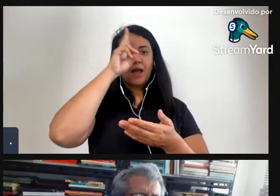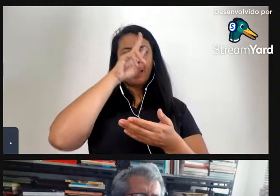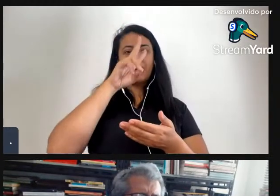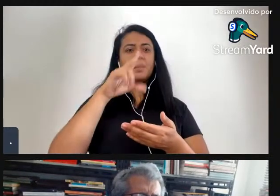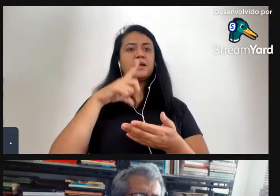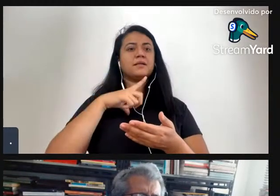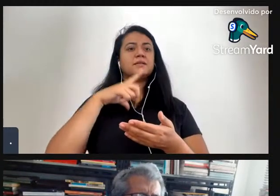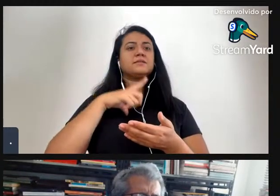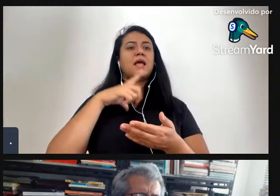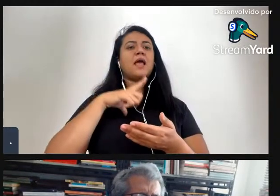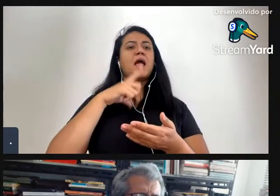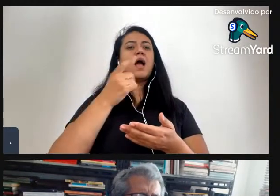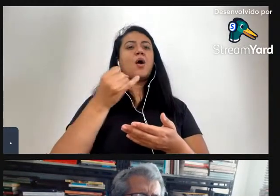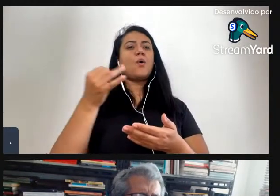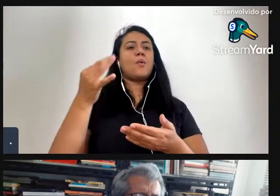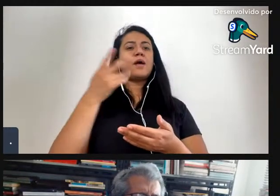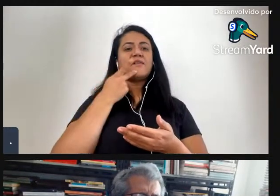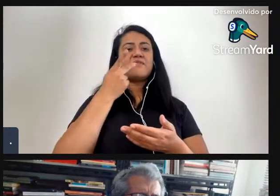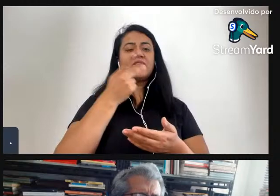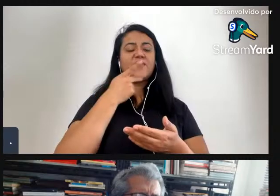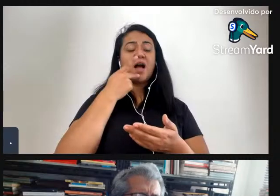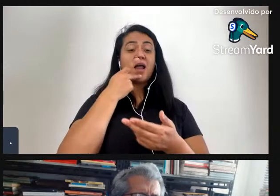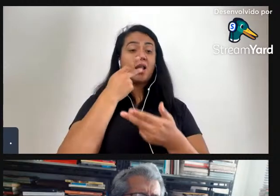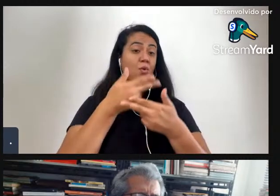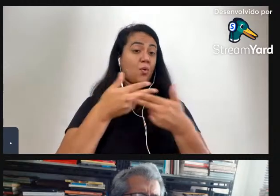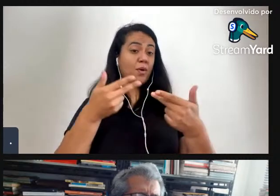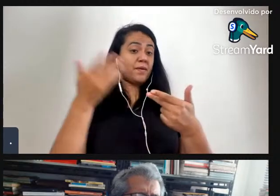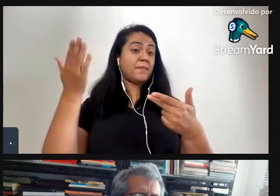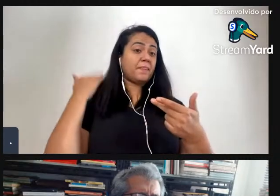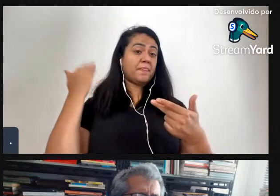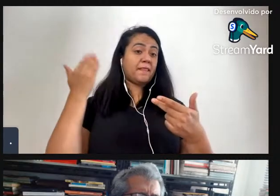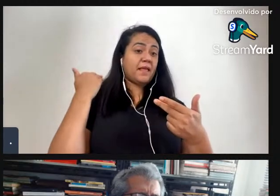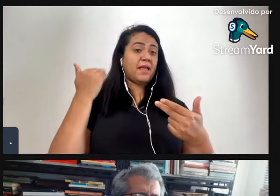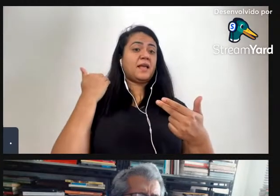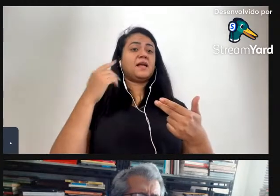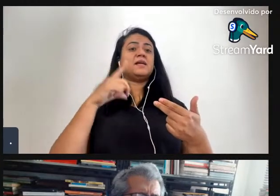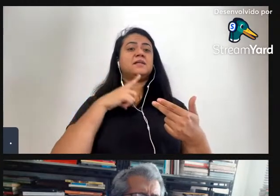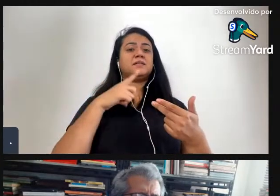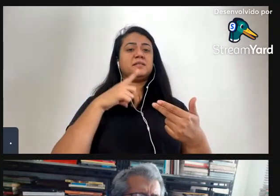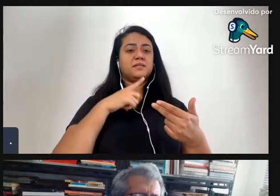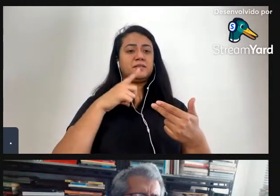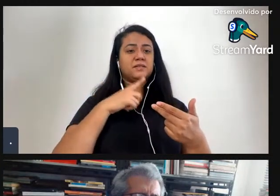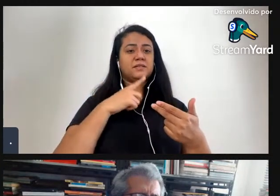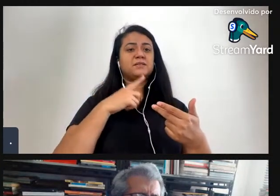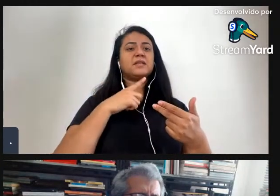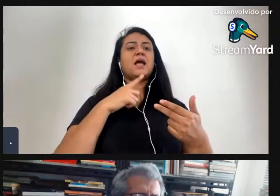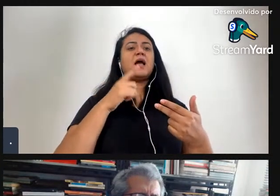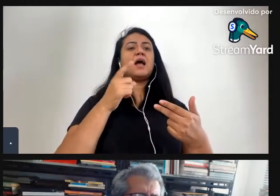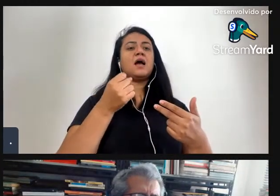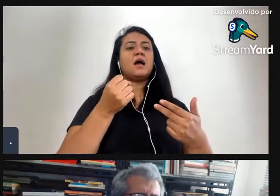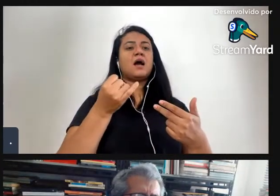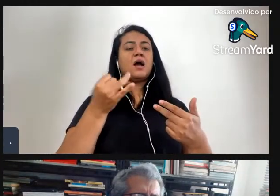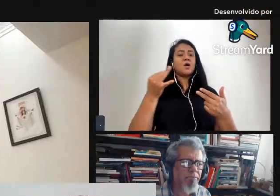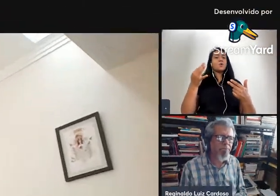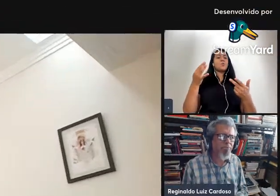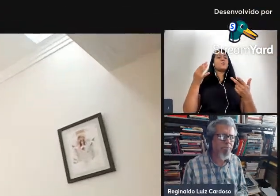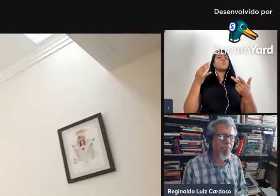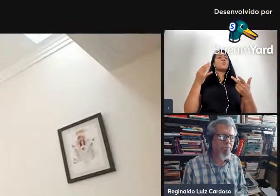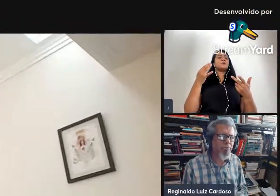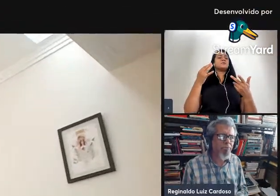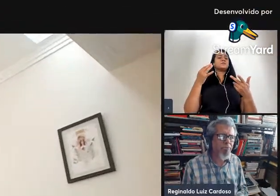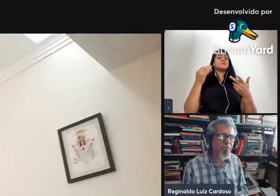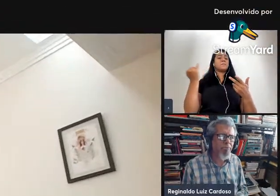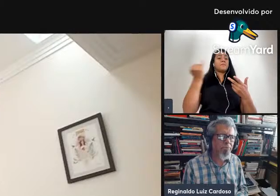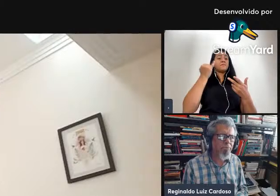falas e ações assim no passado que acabam inaugurando desvios aos protocolos e para essas